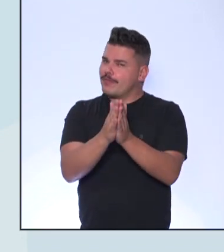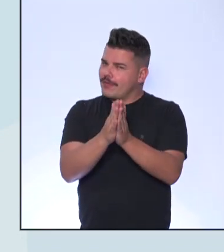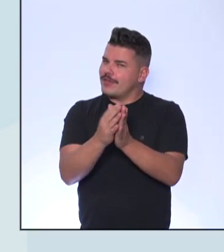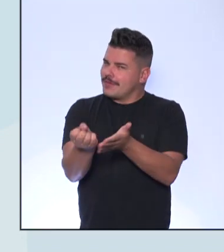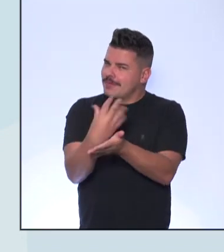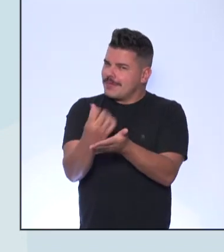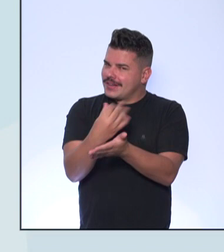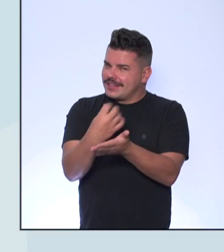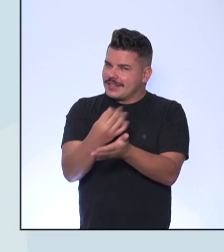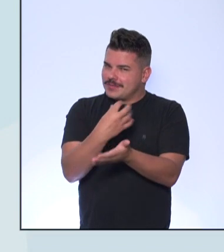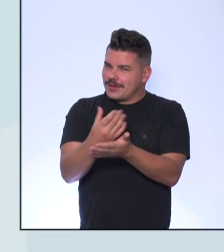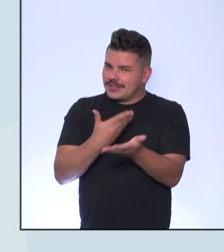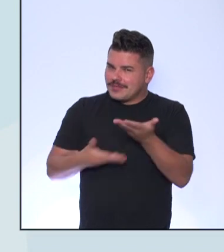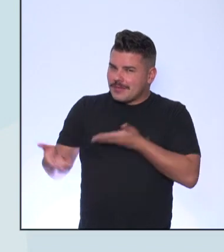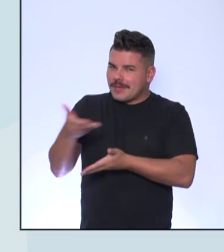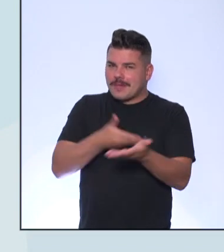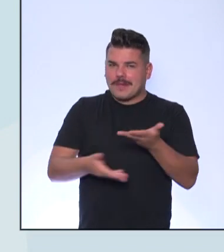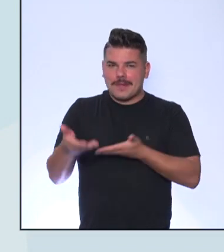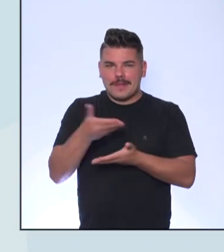chat com a gente.